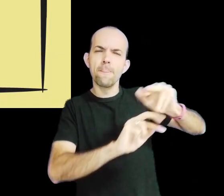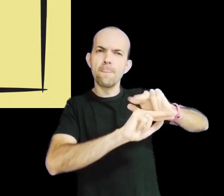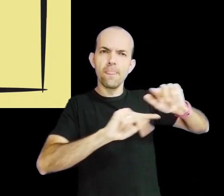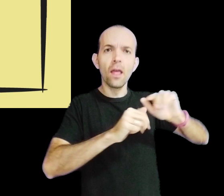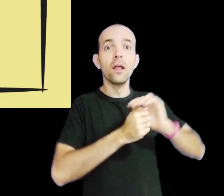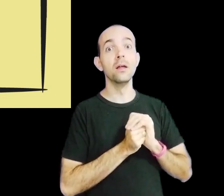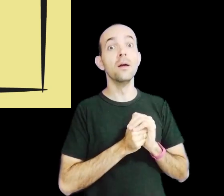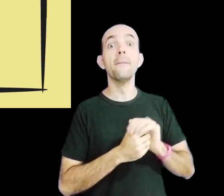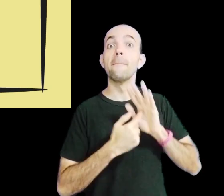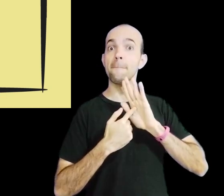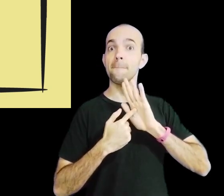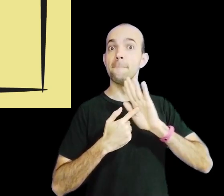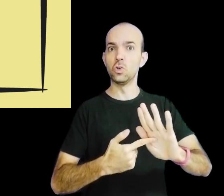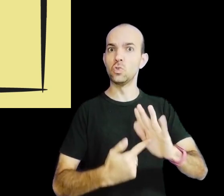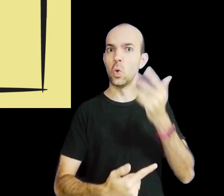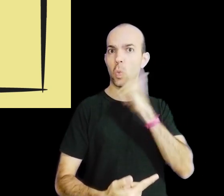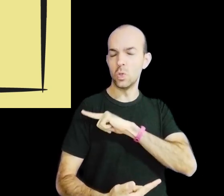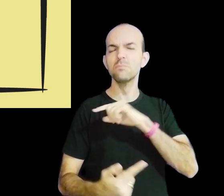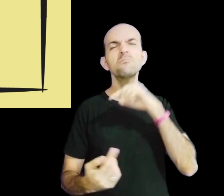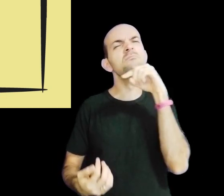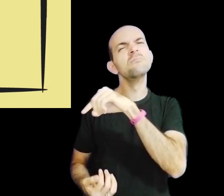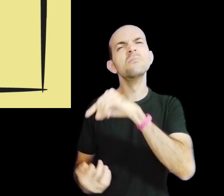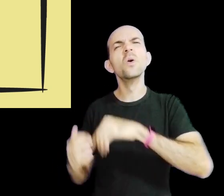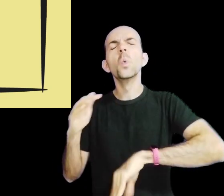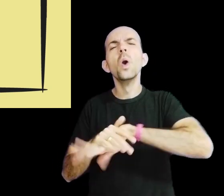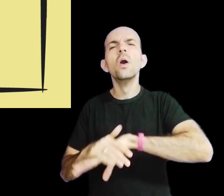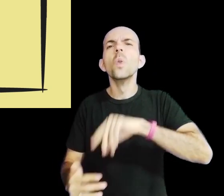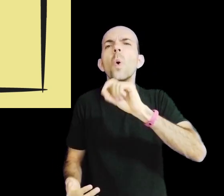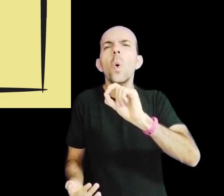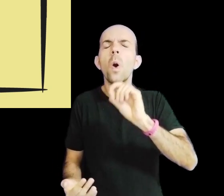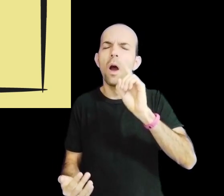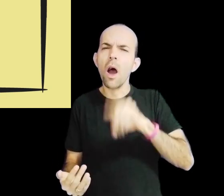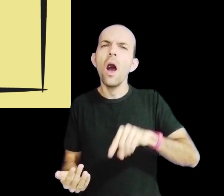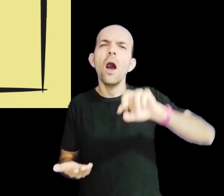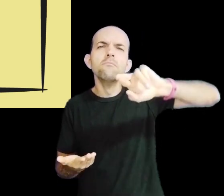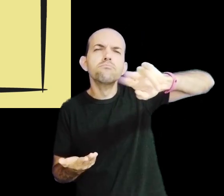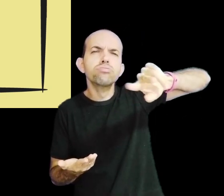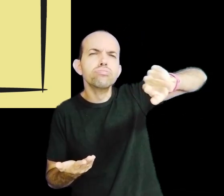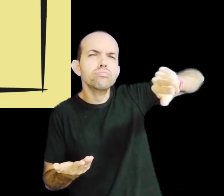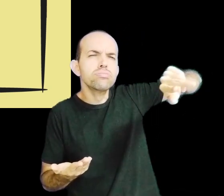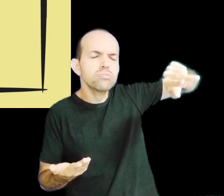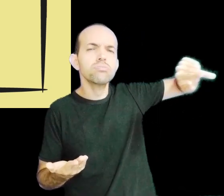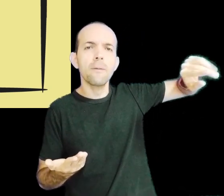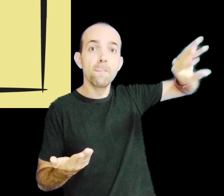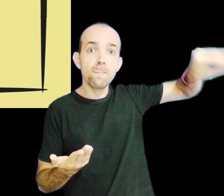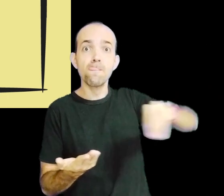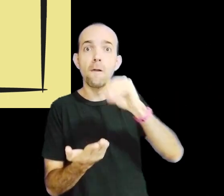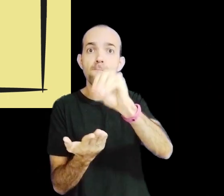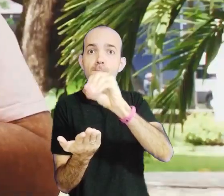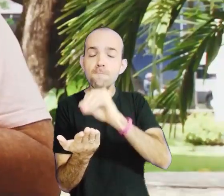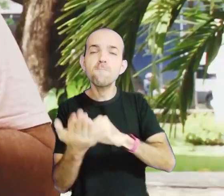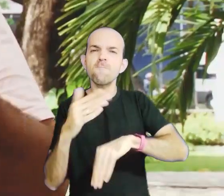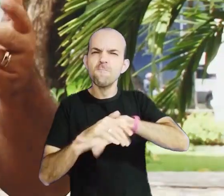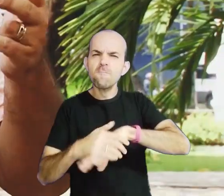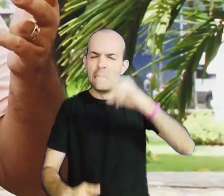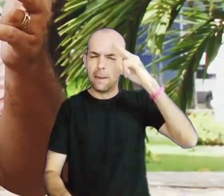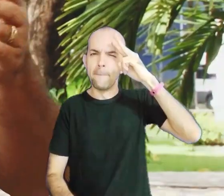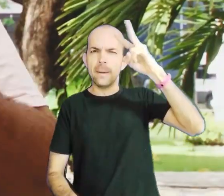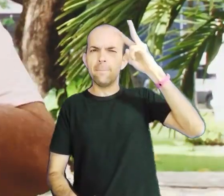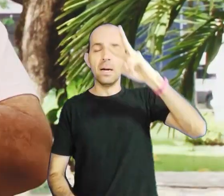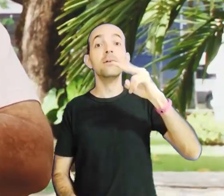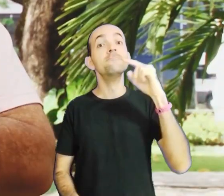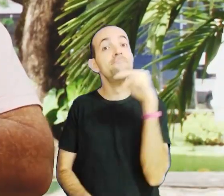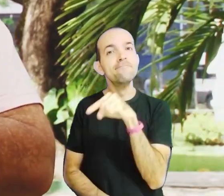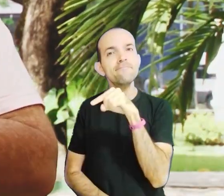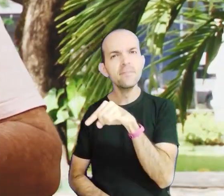oral, o memorial guardou, intercâmbios importantes, muito nos valorizou. Com certeza